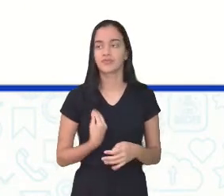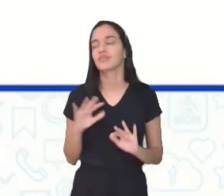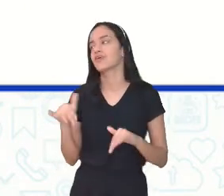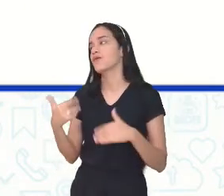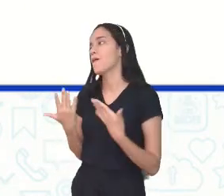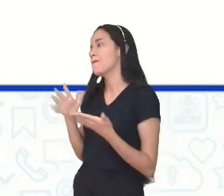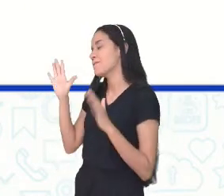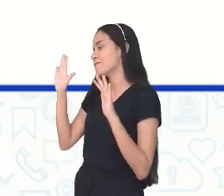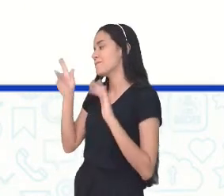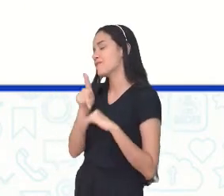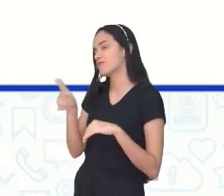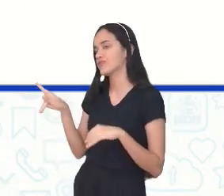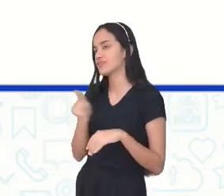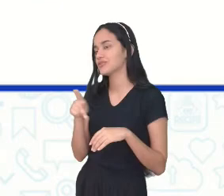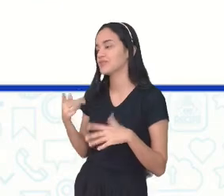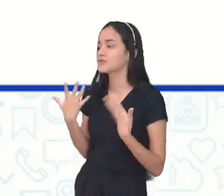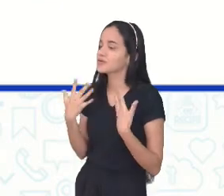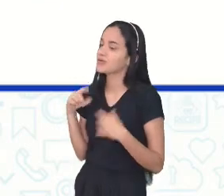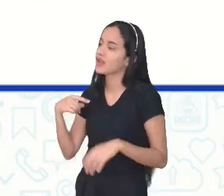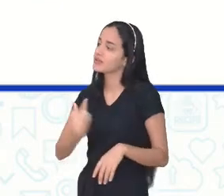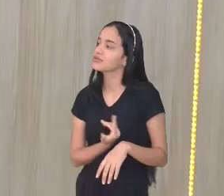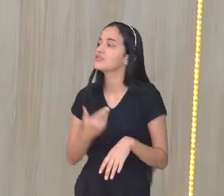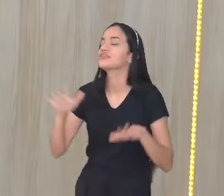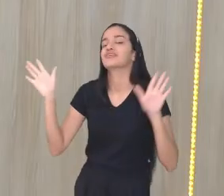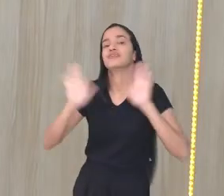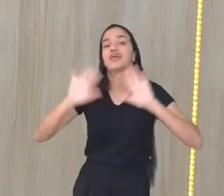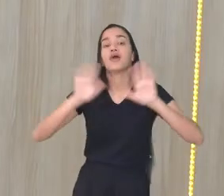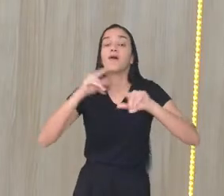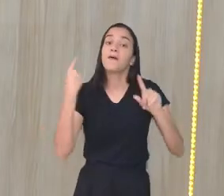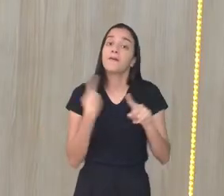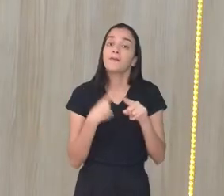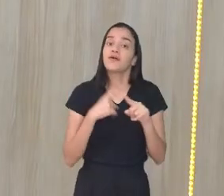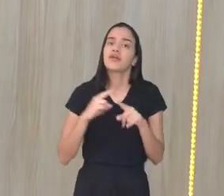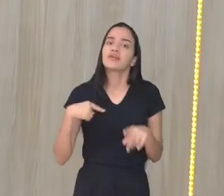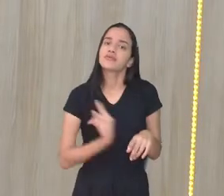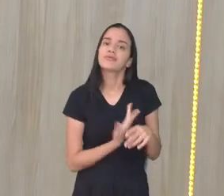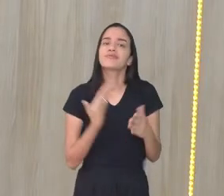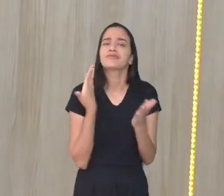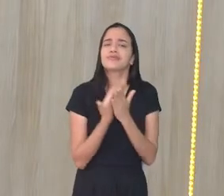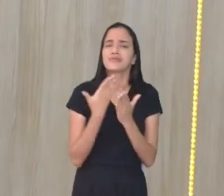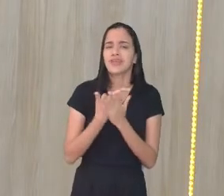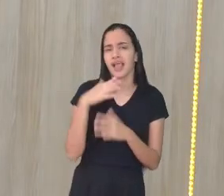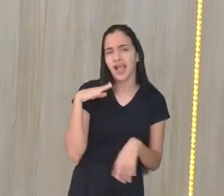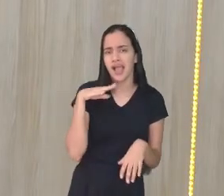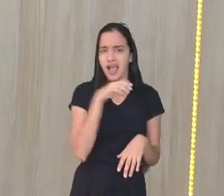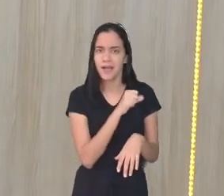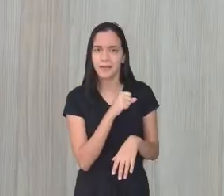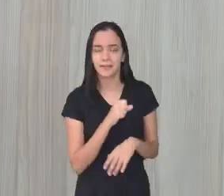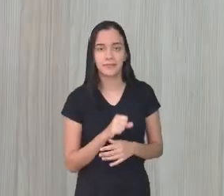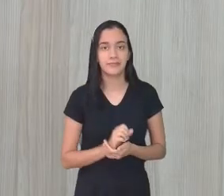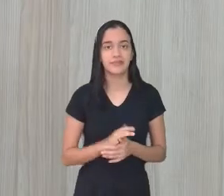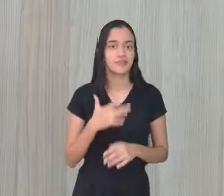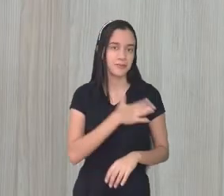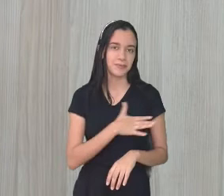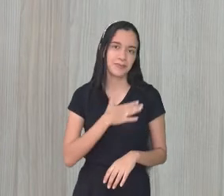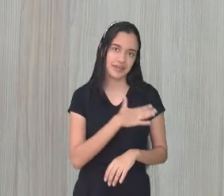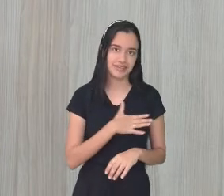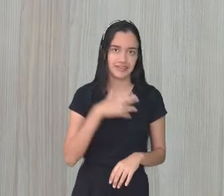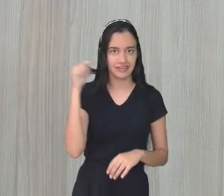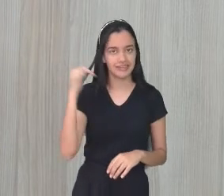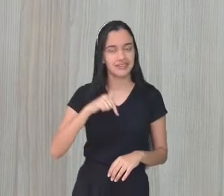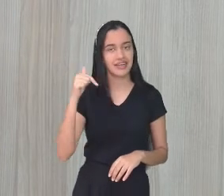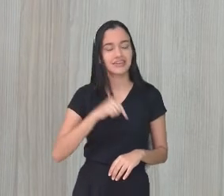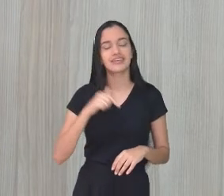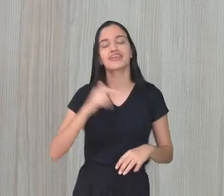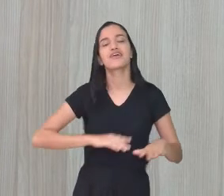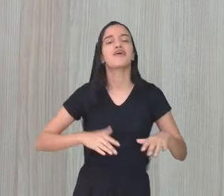Professora Vivi, nós vamos nos despedindo, não é? Porque a nossa aula passa rapidinho, Rapidinho, professora. Foi um prazer estar aqui, uma